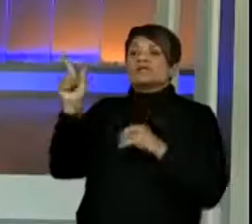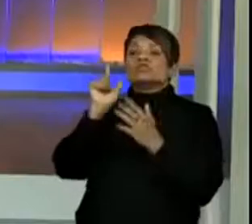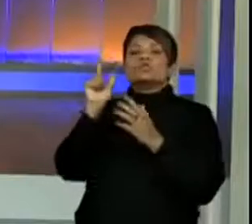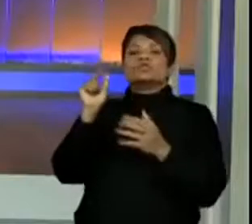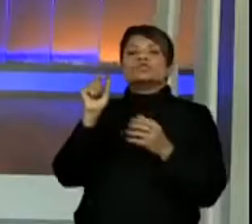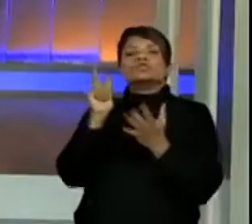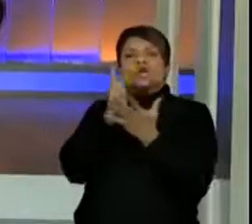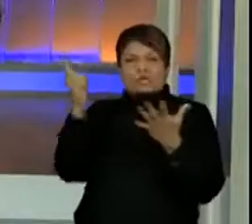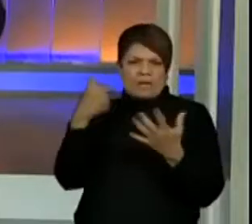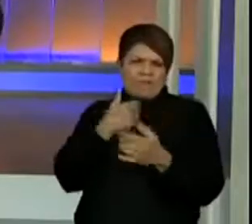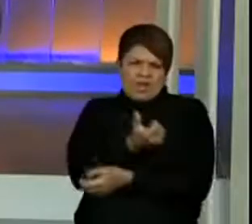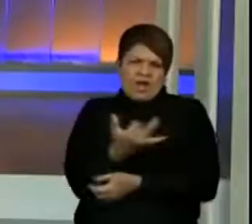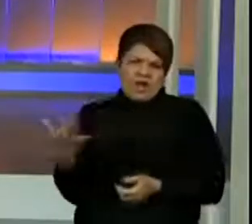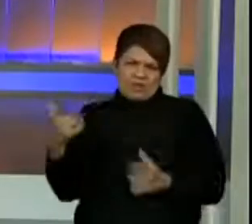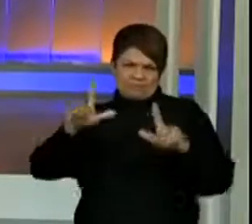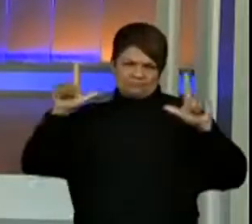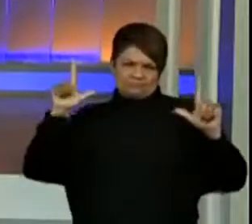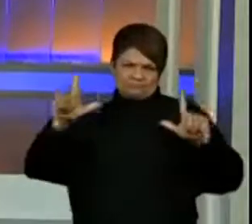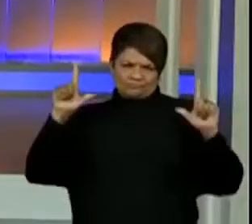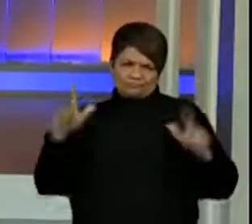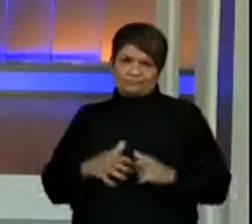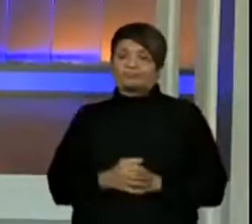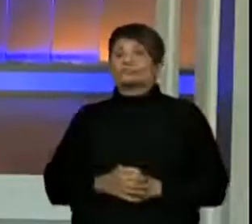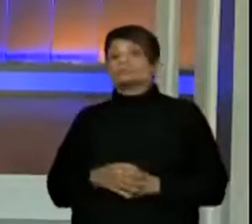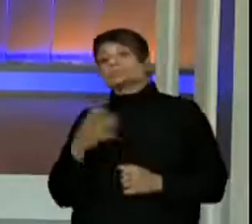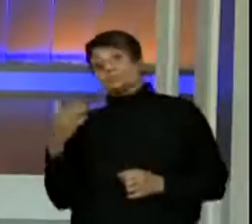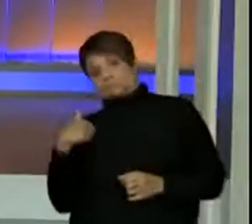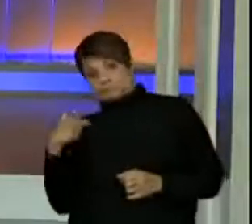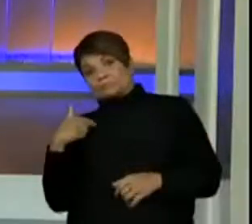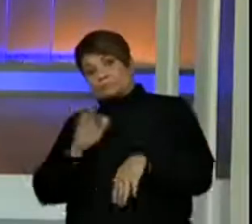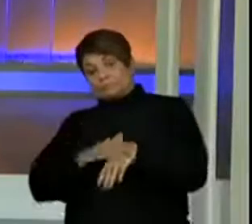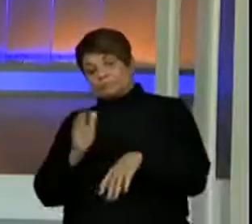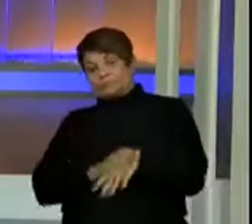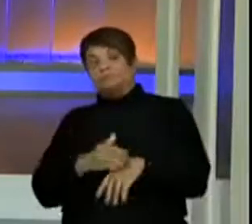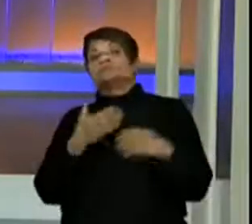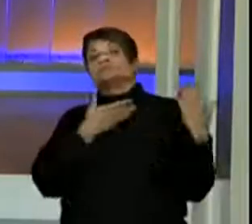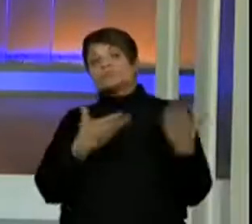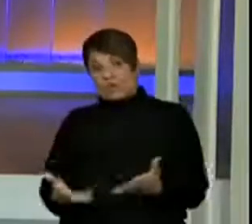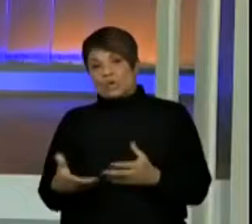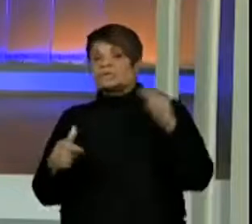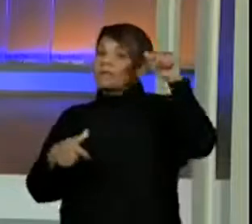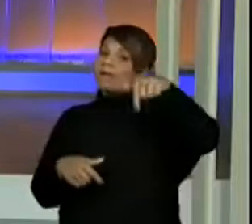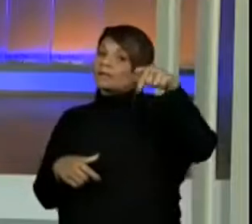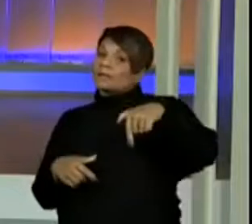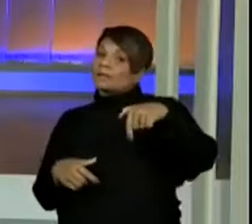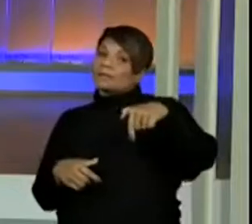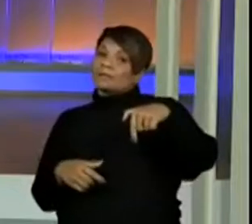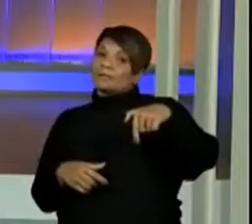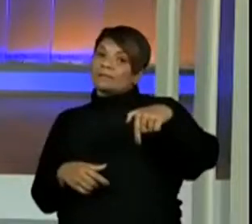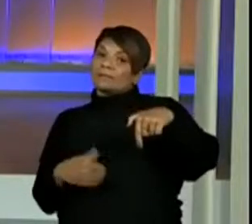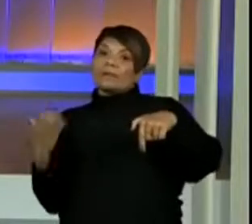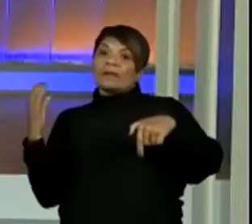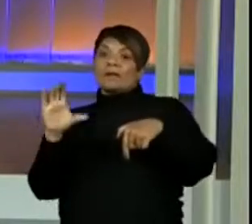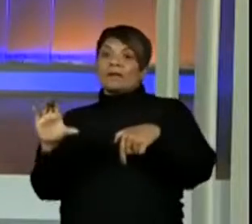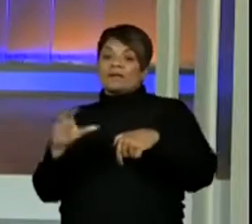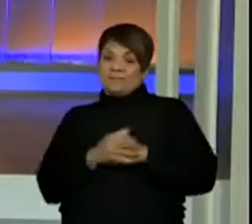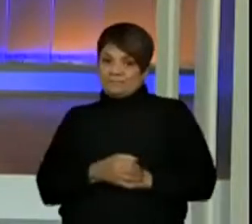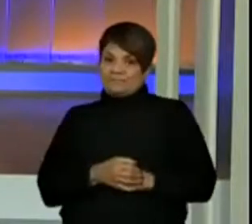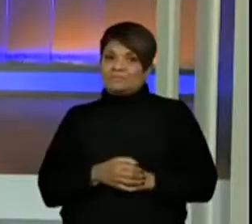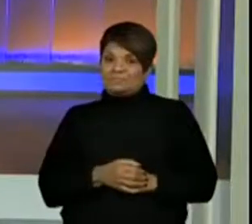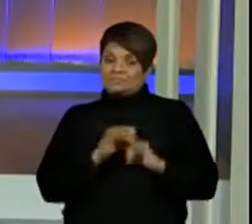jornal. Passou em vários jornais sobre isso. E a professora trouxe aqui para a gente essa